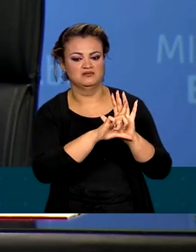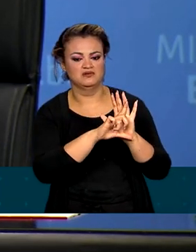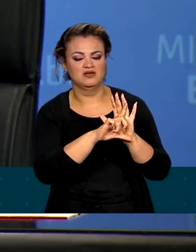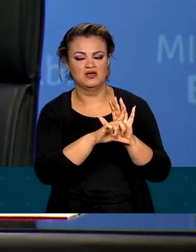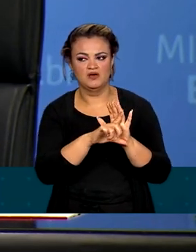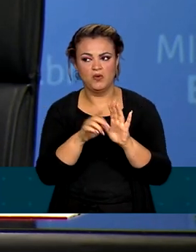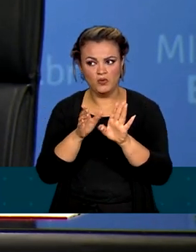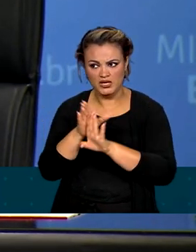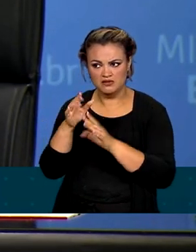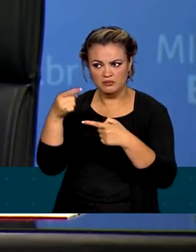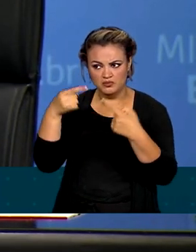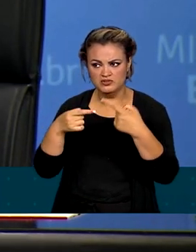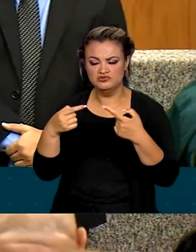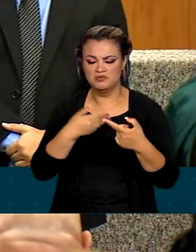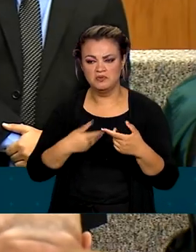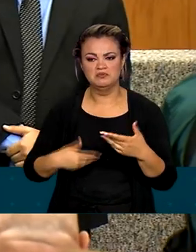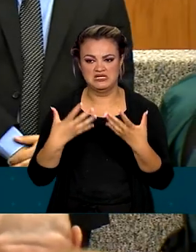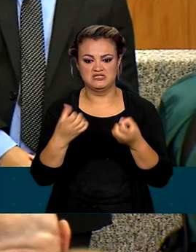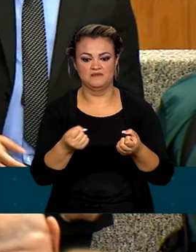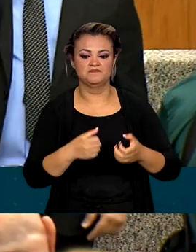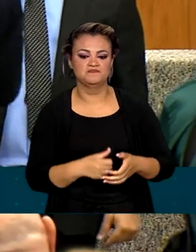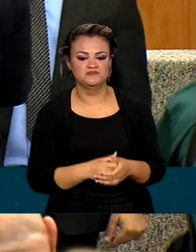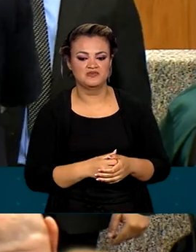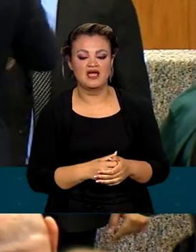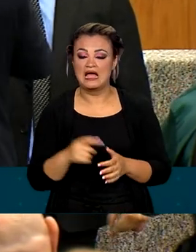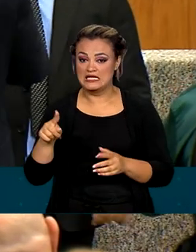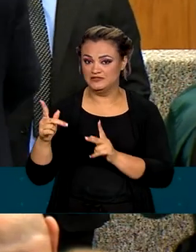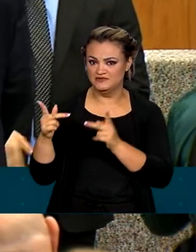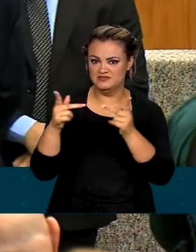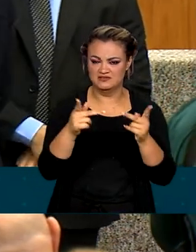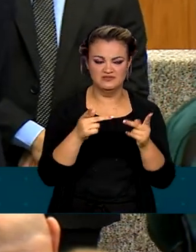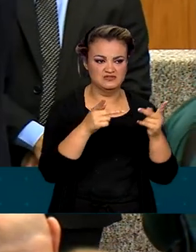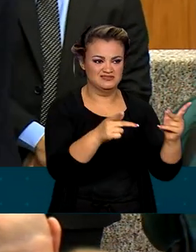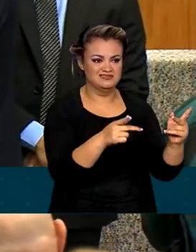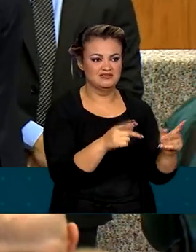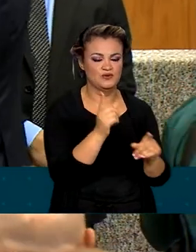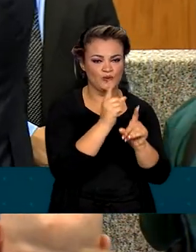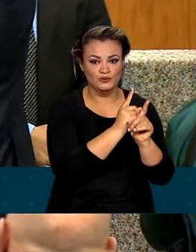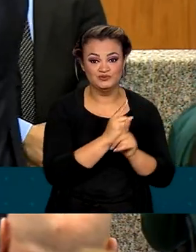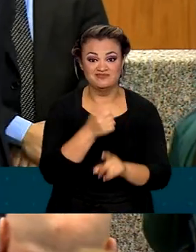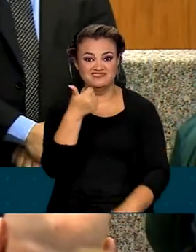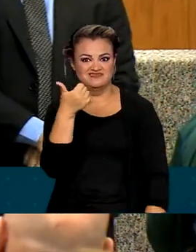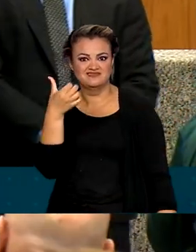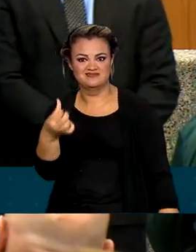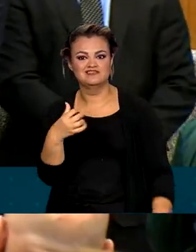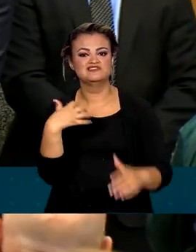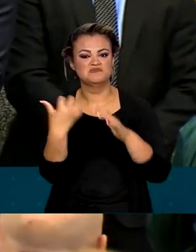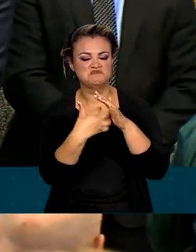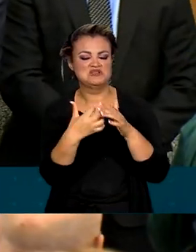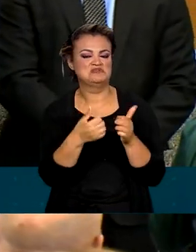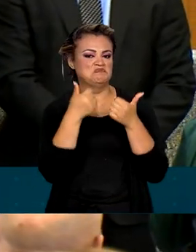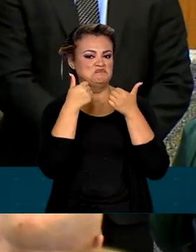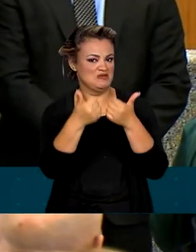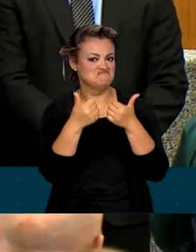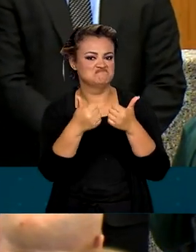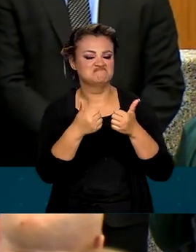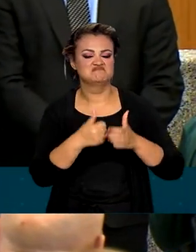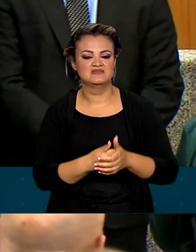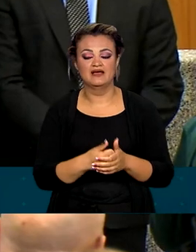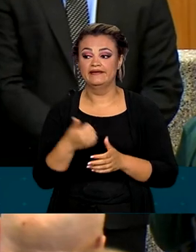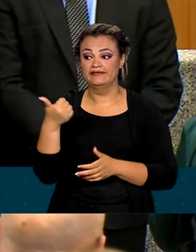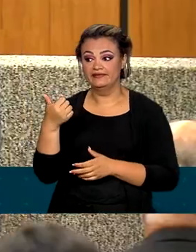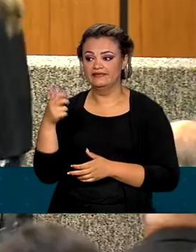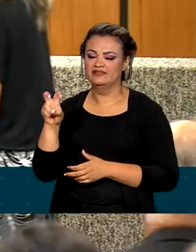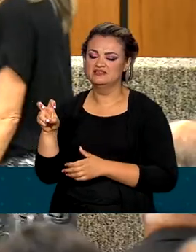orientações das políticas públicas. No final das visitas, 16 estatais receberam as notas máximas, 15